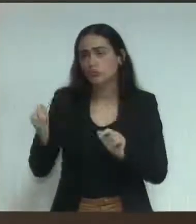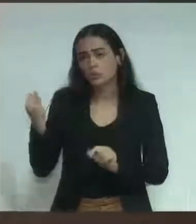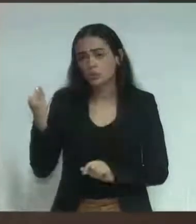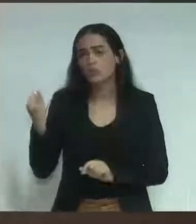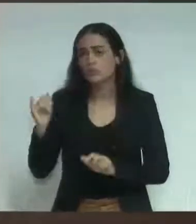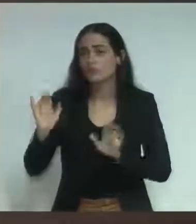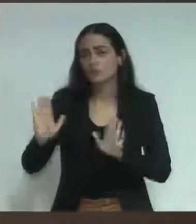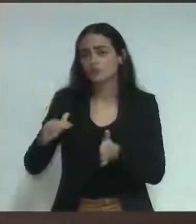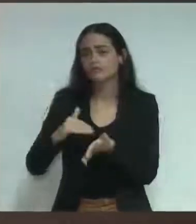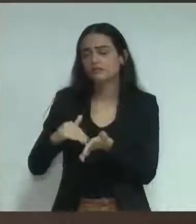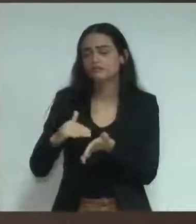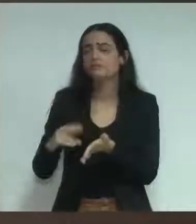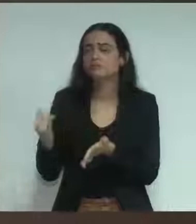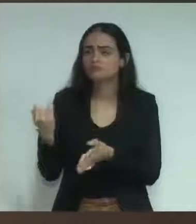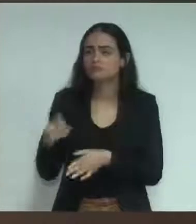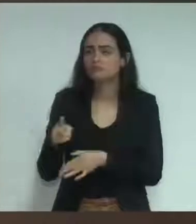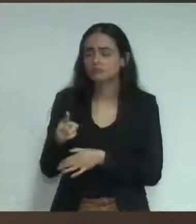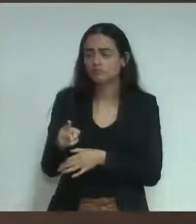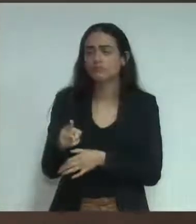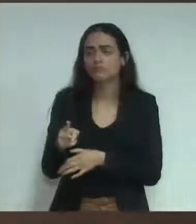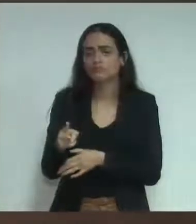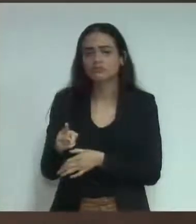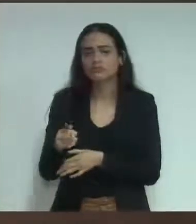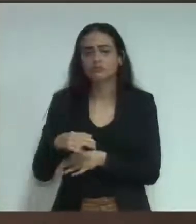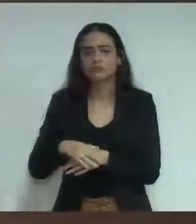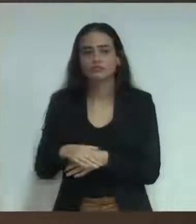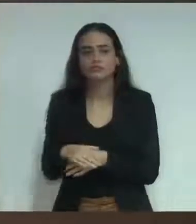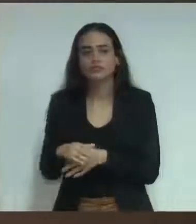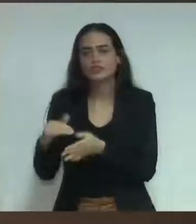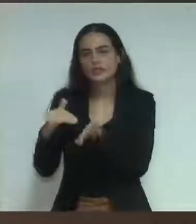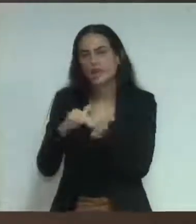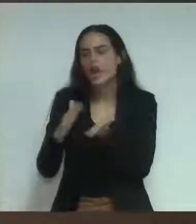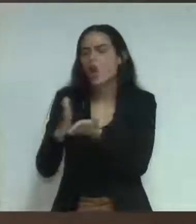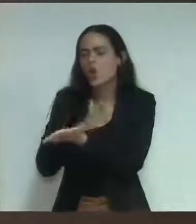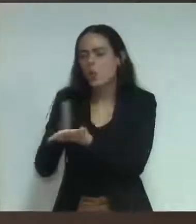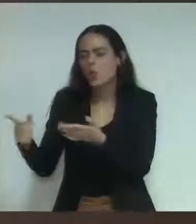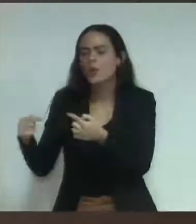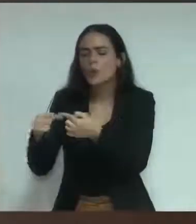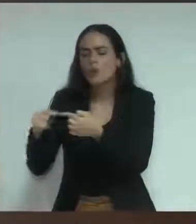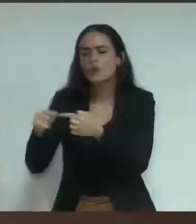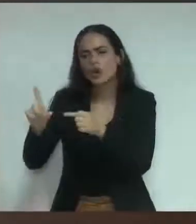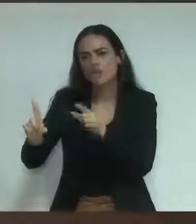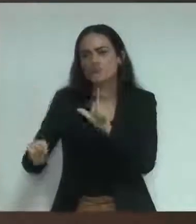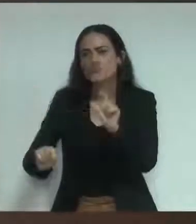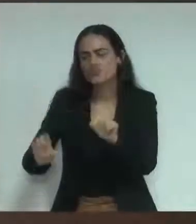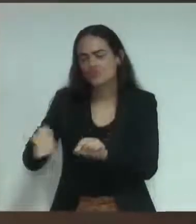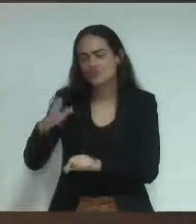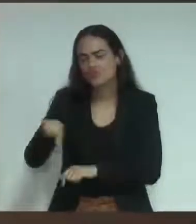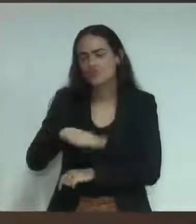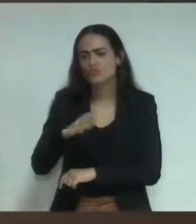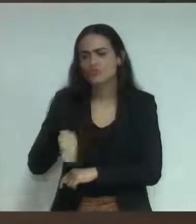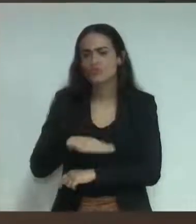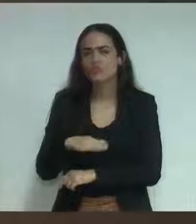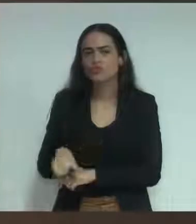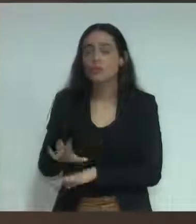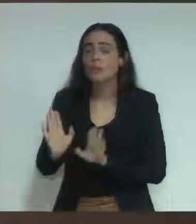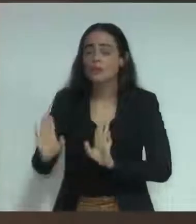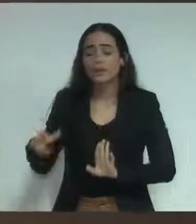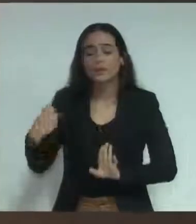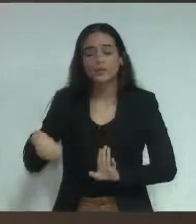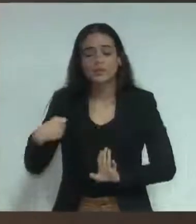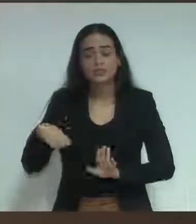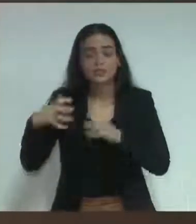E por isso passa, eventualmente, uma redução de secretarias, de enxugamento da estrutura, mas isso tem que sempre ser feito com muita